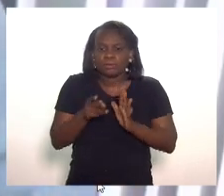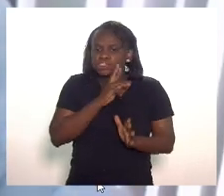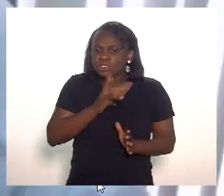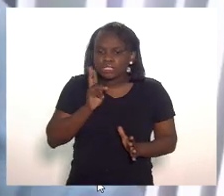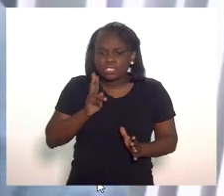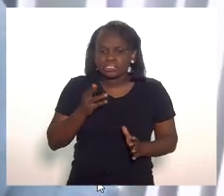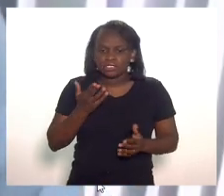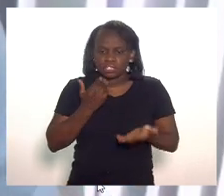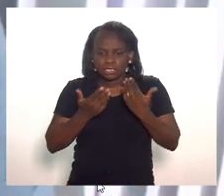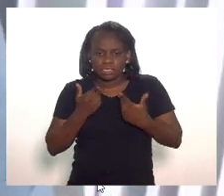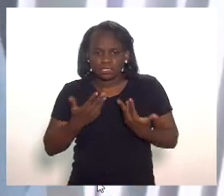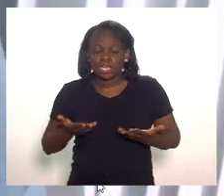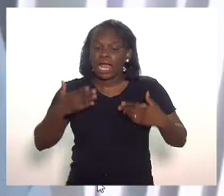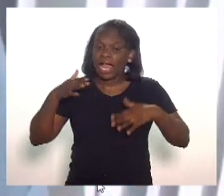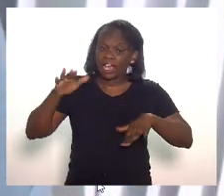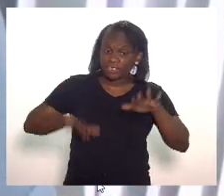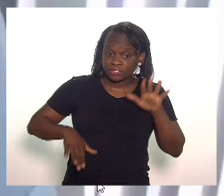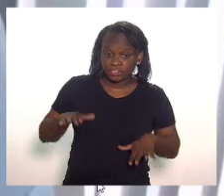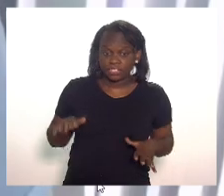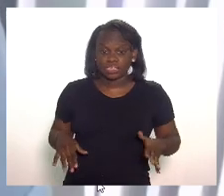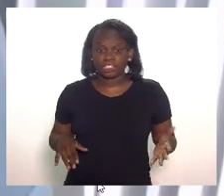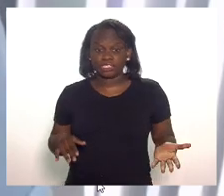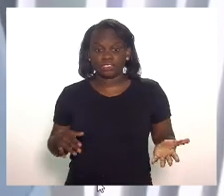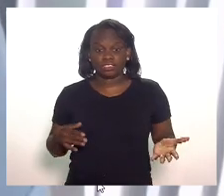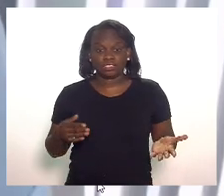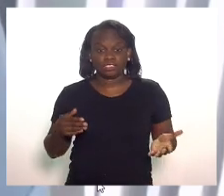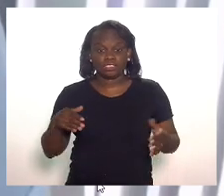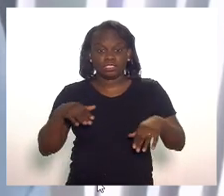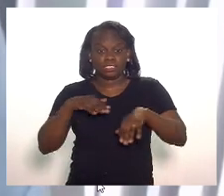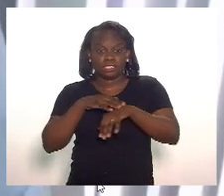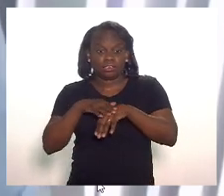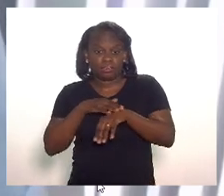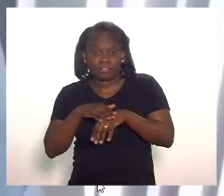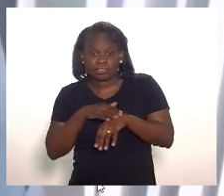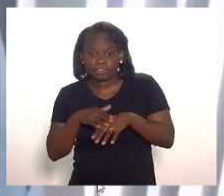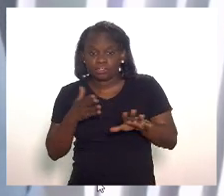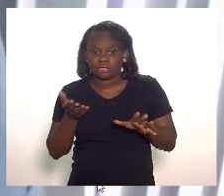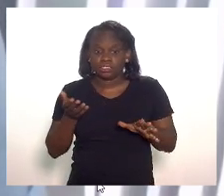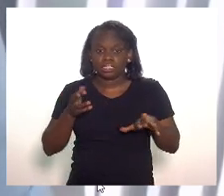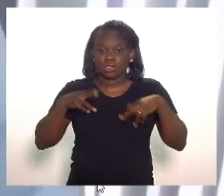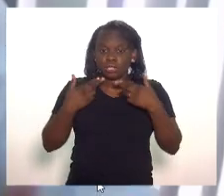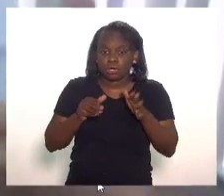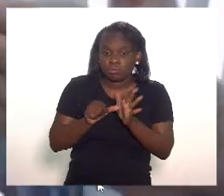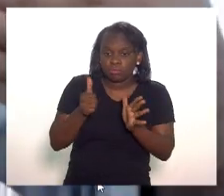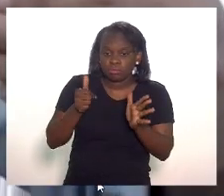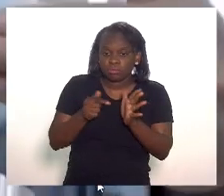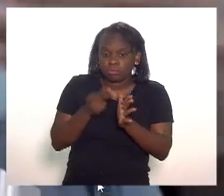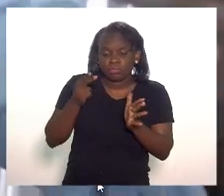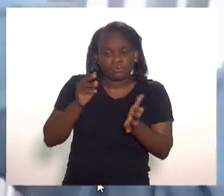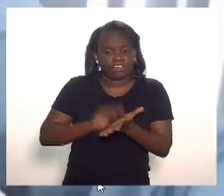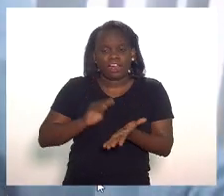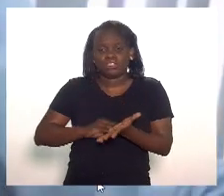às vezes um diálogo ou duas vezes as redondas não são suficientes se